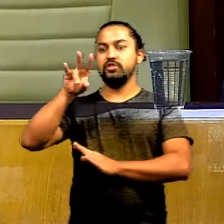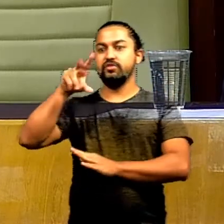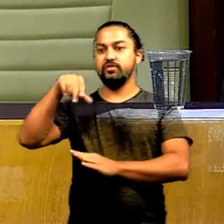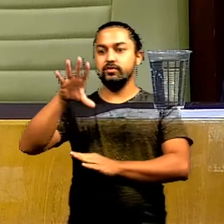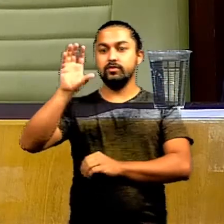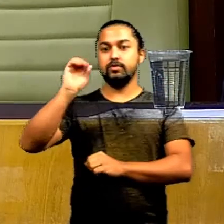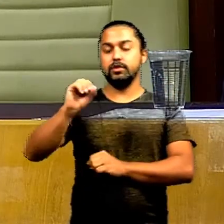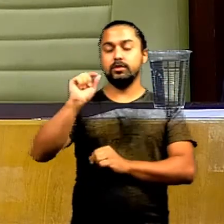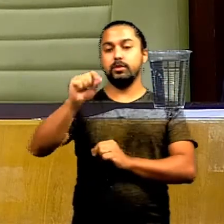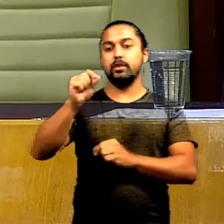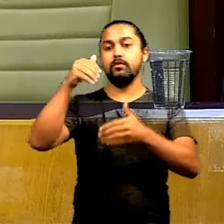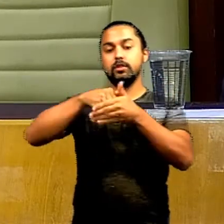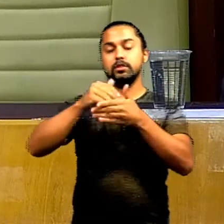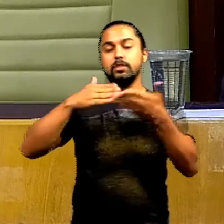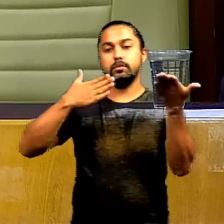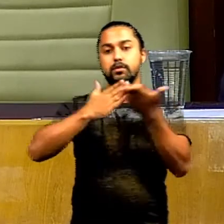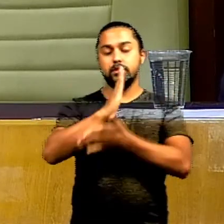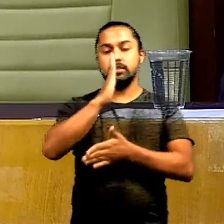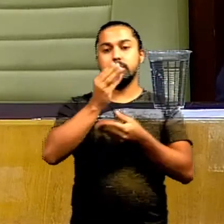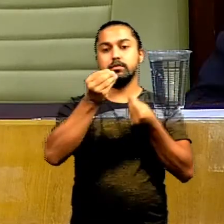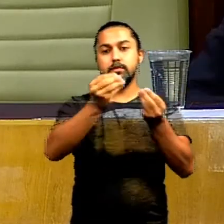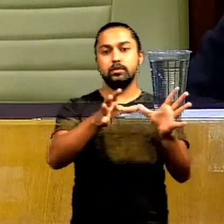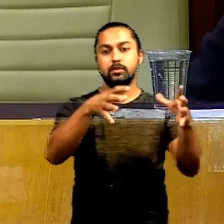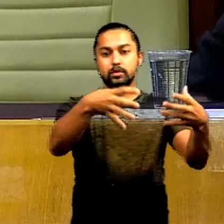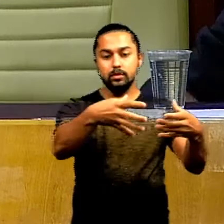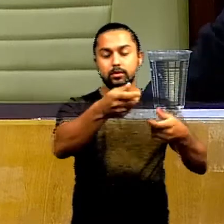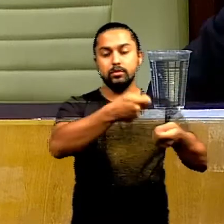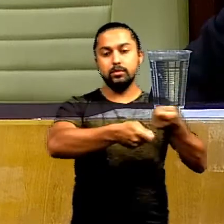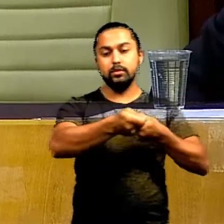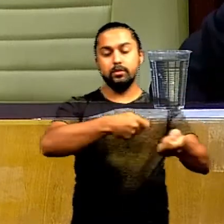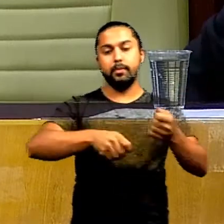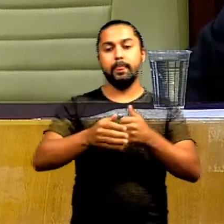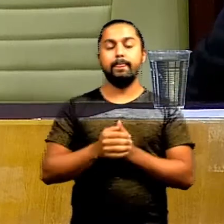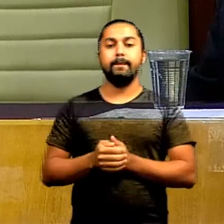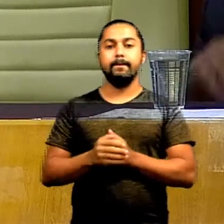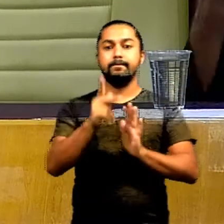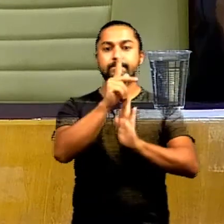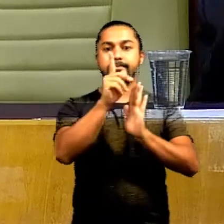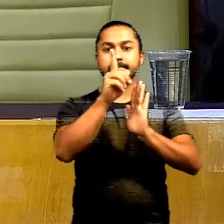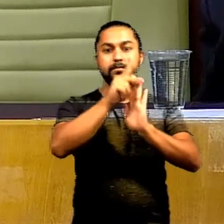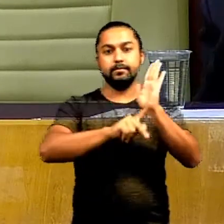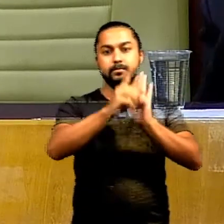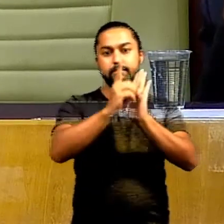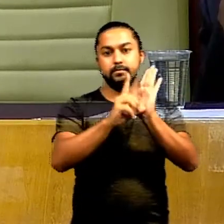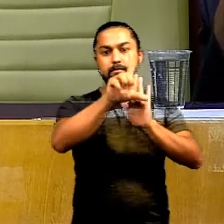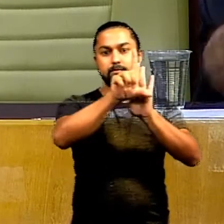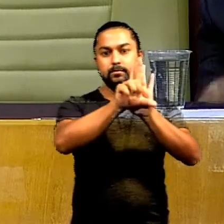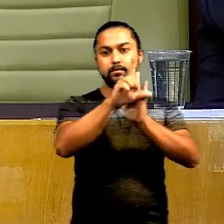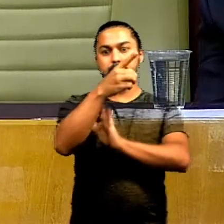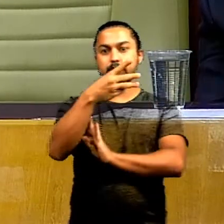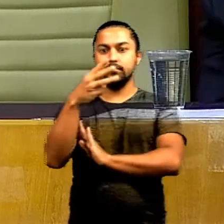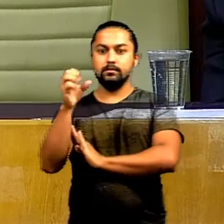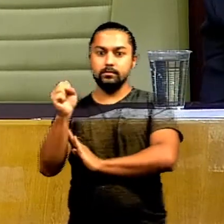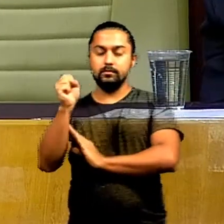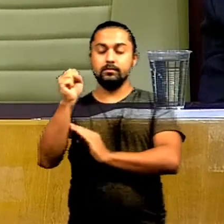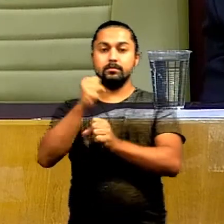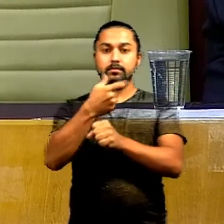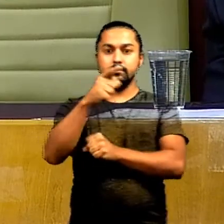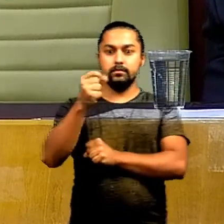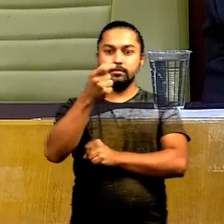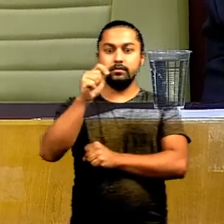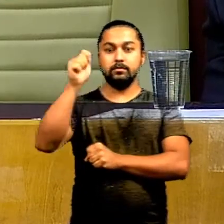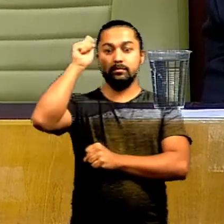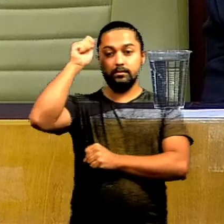Rodrigues, votação única, foi aprovada e encaminhada ao Núcleo de Processamento e Controle. O projeto de decreto legislativo 38 de 2020, de autoria do